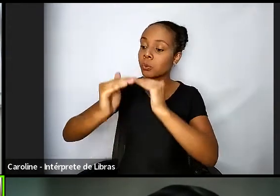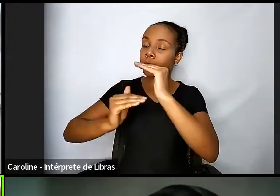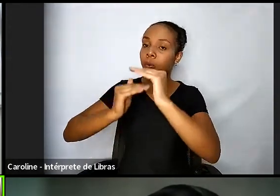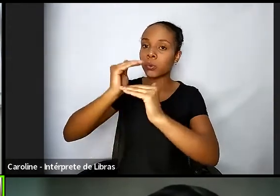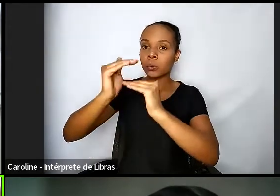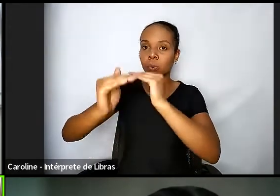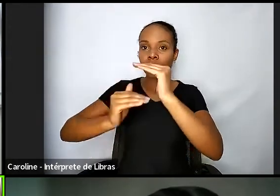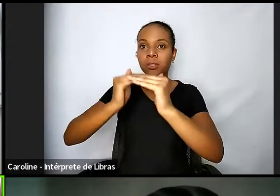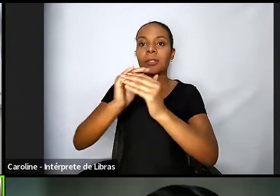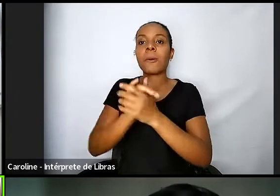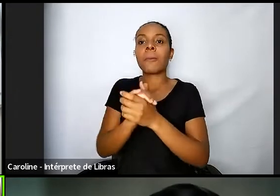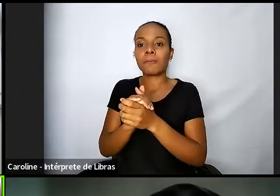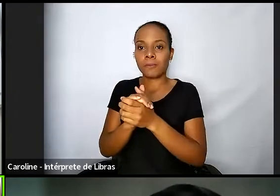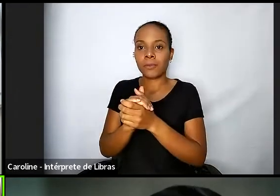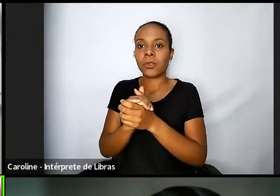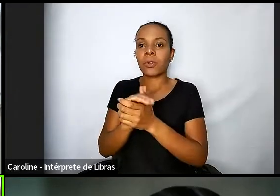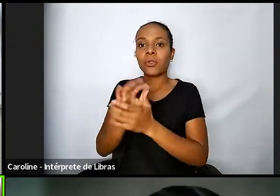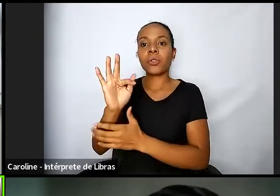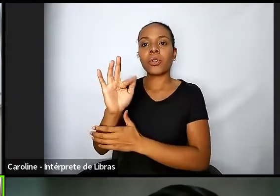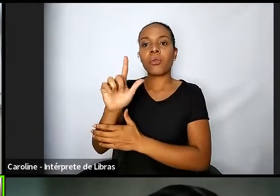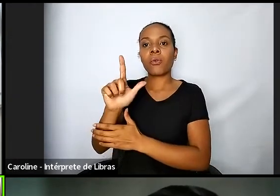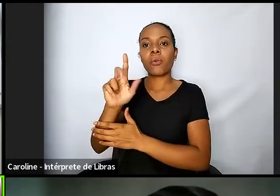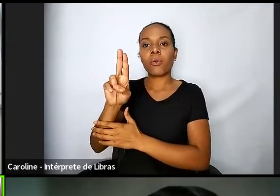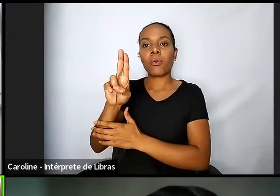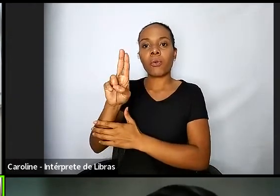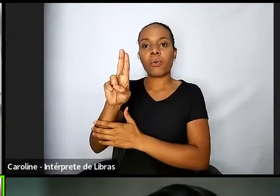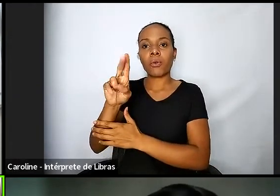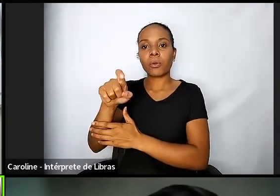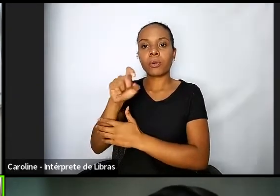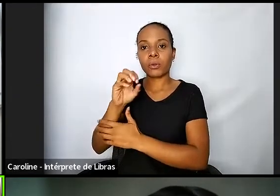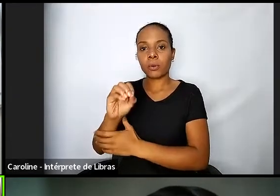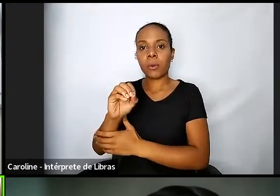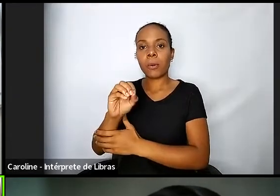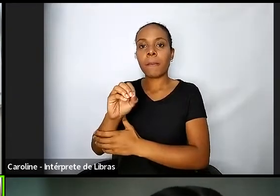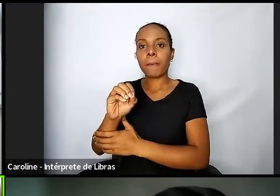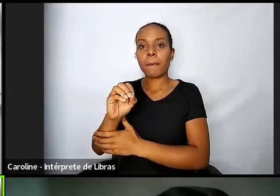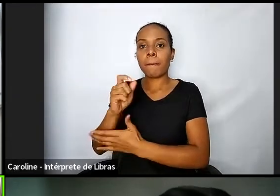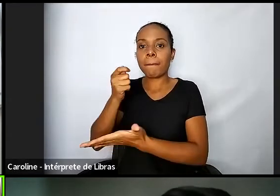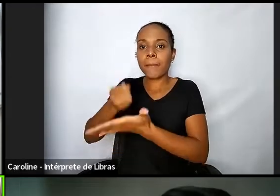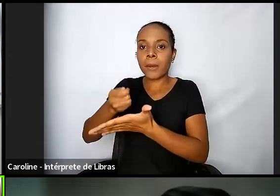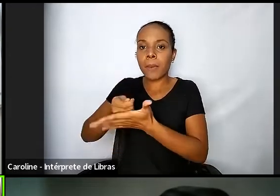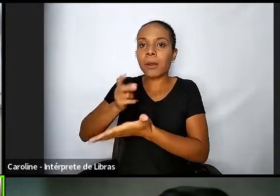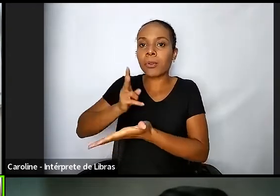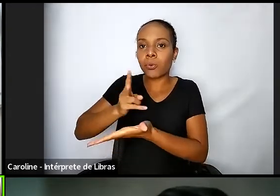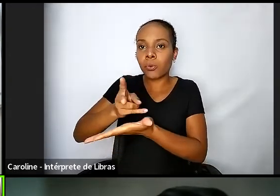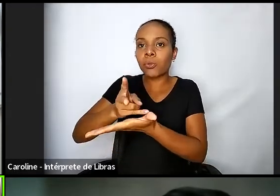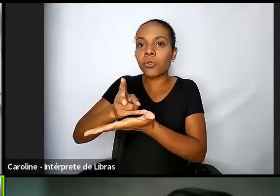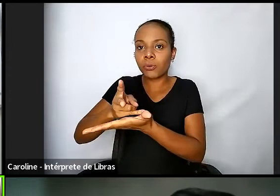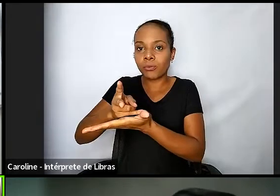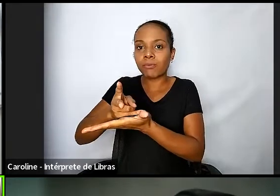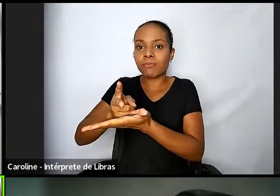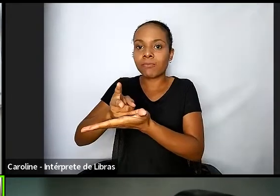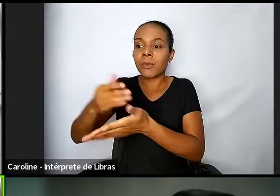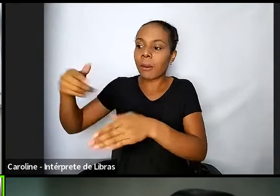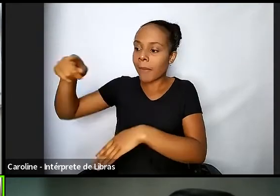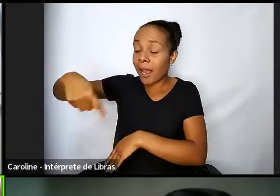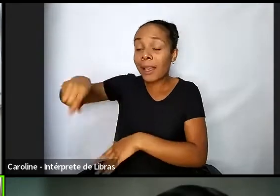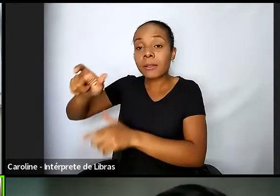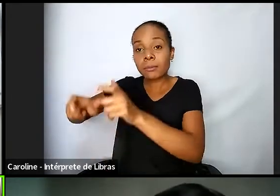permanentes de acesso à justiça e aqui eu coloco toda então essa